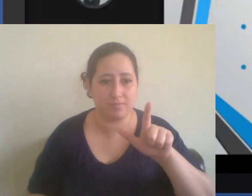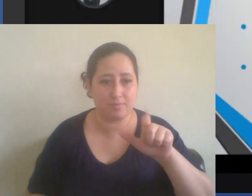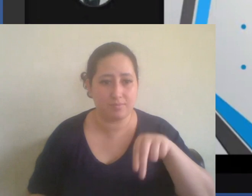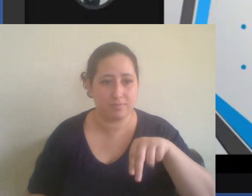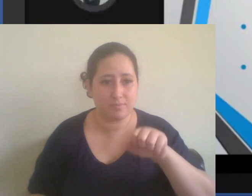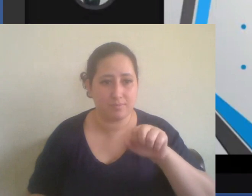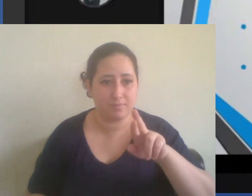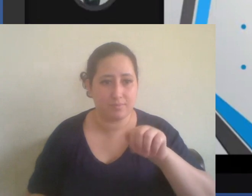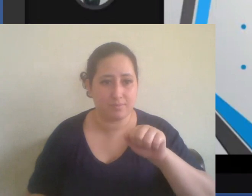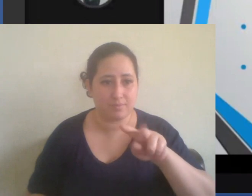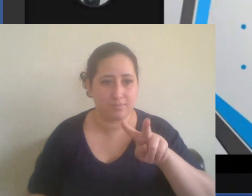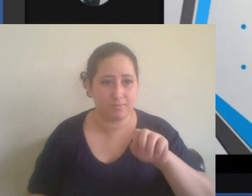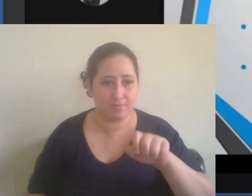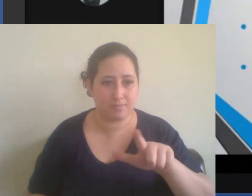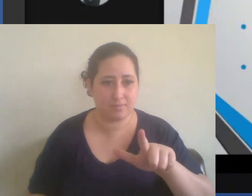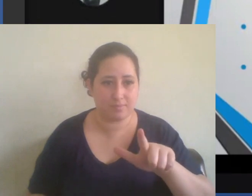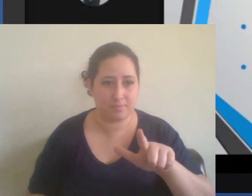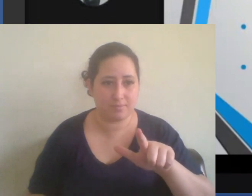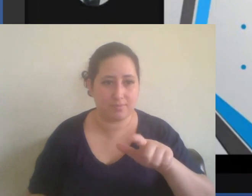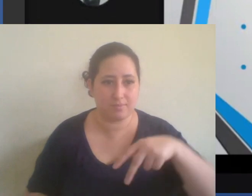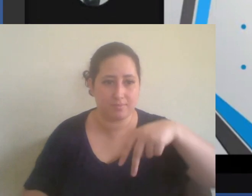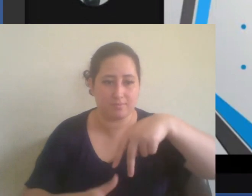uma questão de acidente